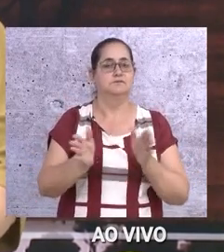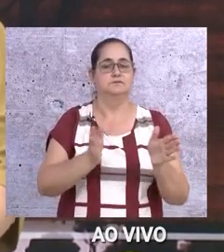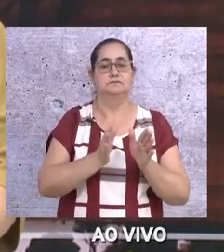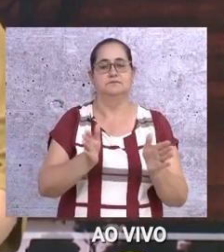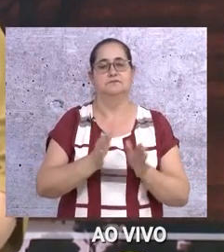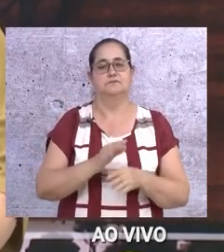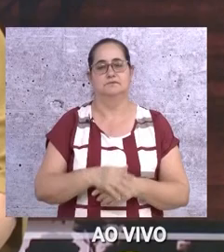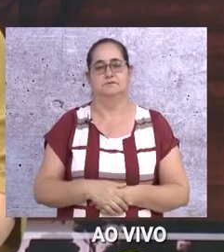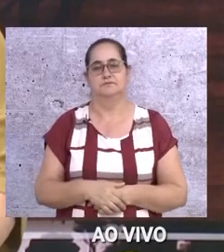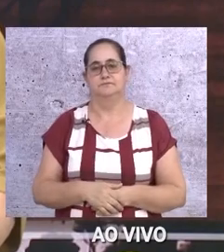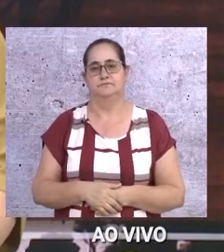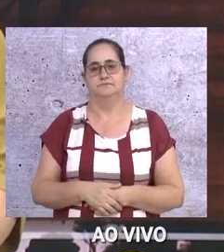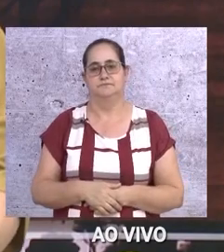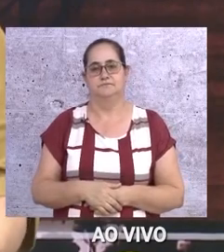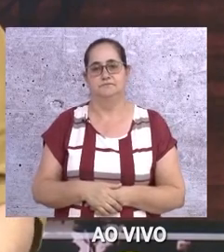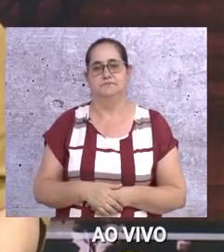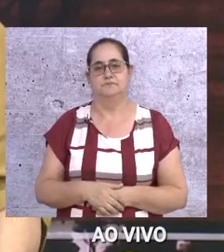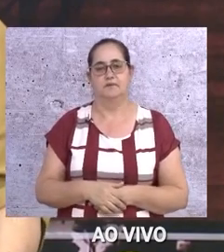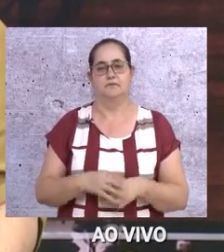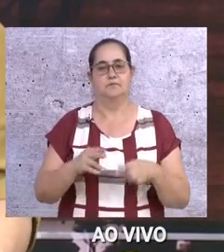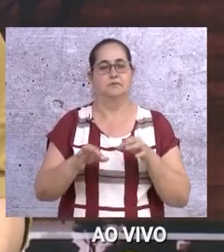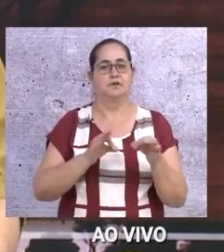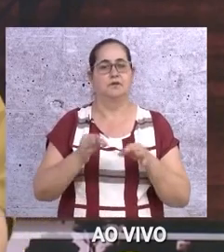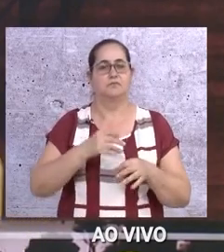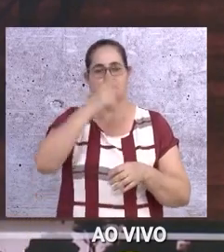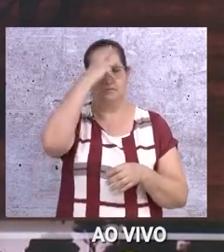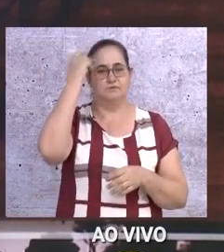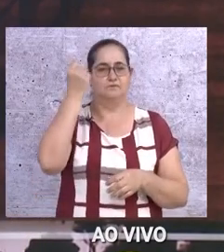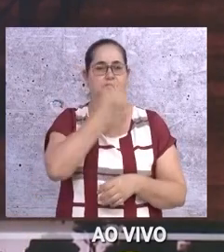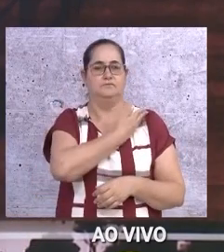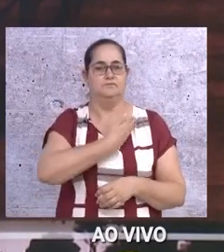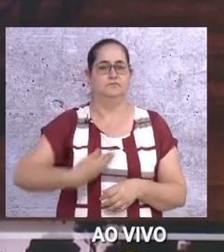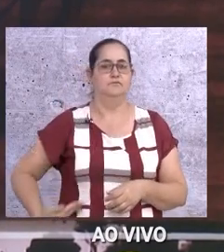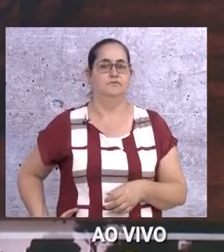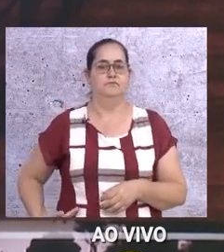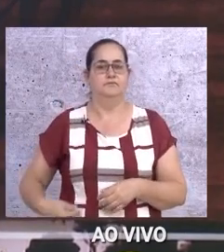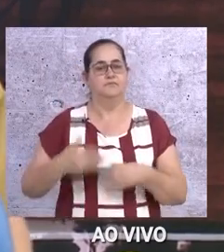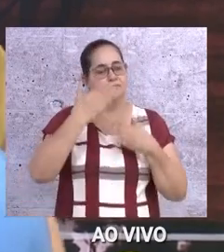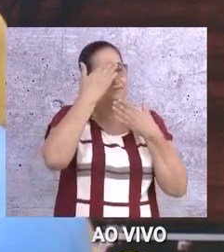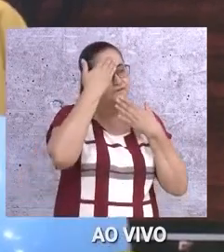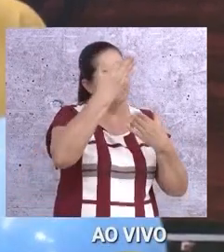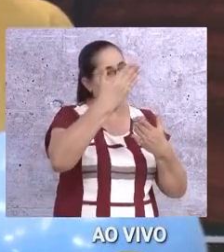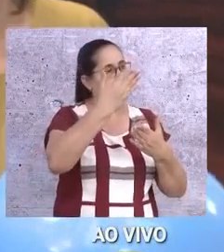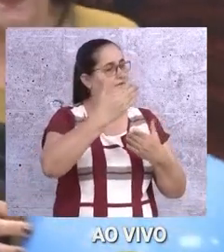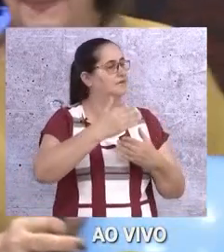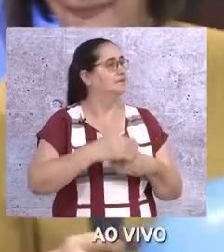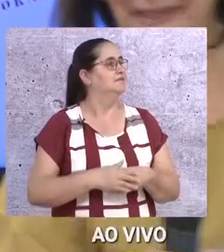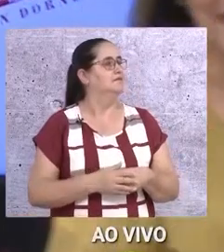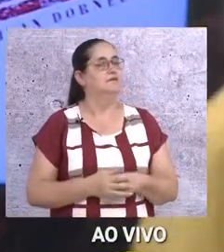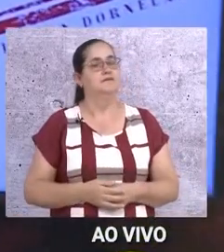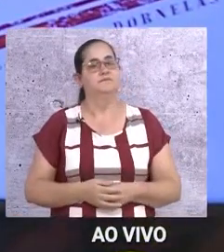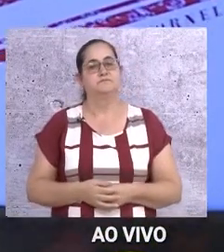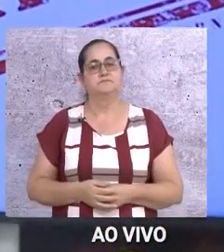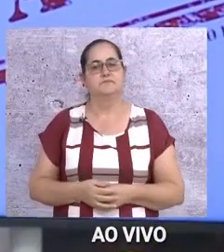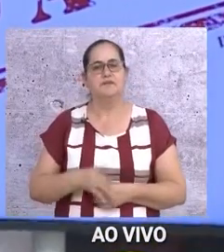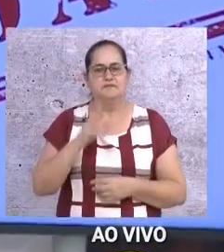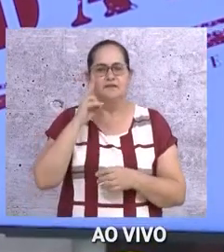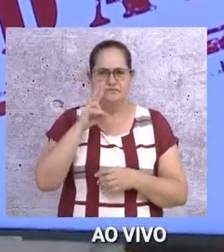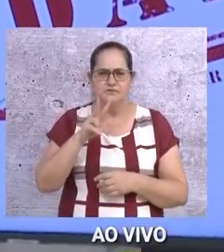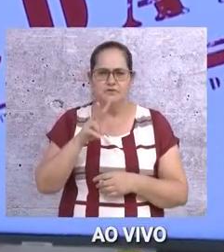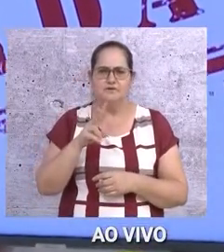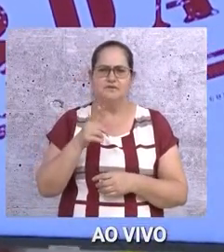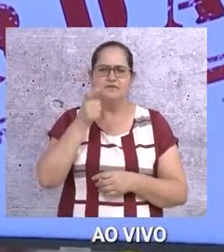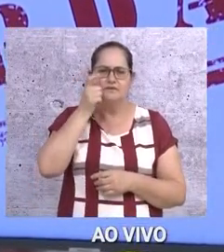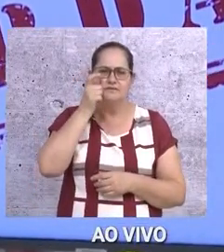e feita pelo atual governo, né? Pelo prefeito. Obrigado, secretária. Muito obrigado a ter nos atendido aqui, viu? Muito obrigado. Vocês viram que